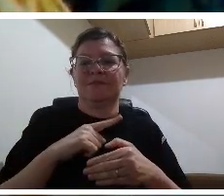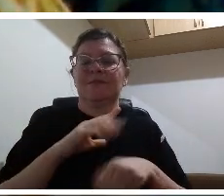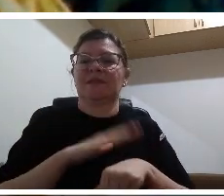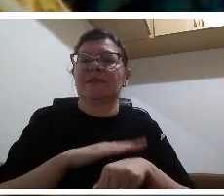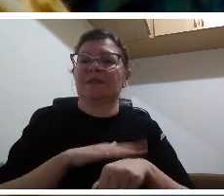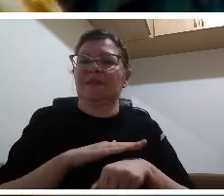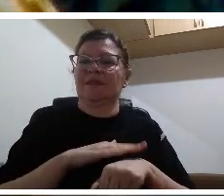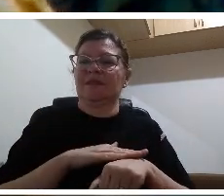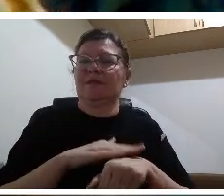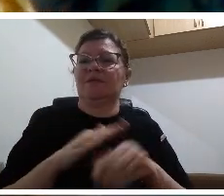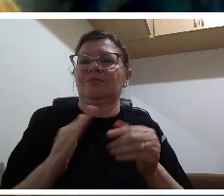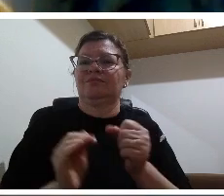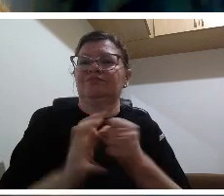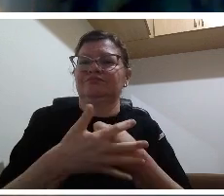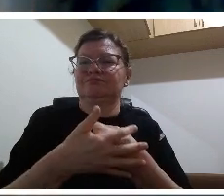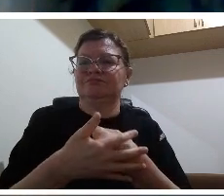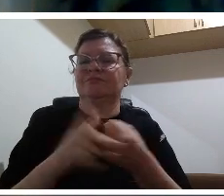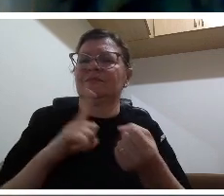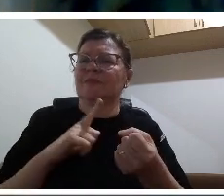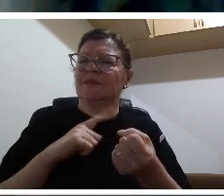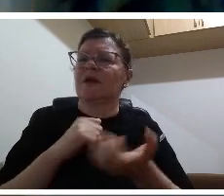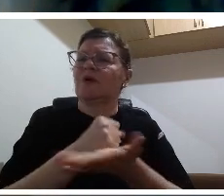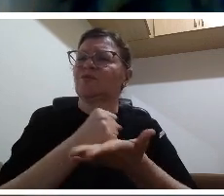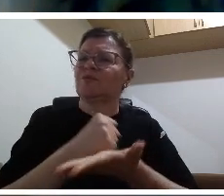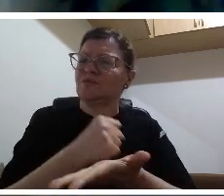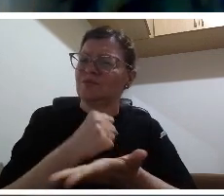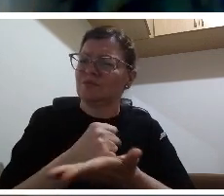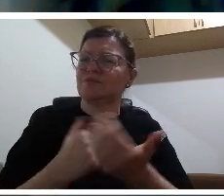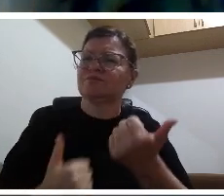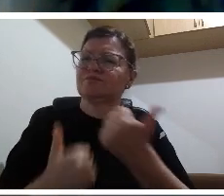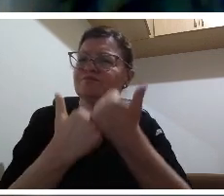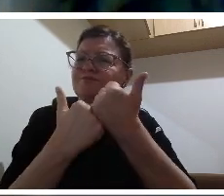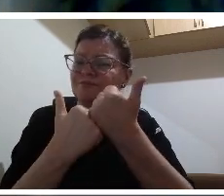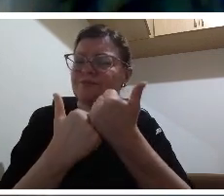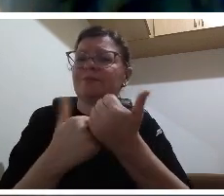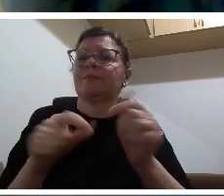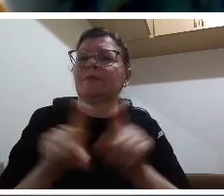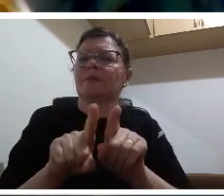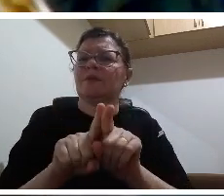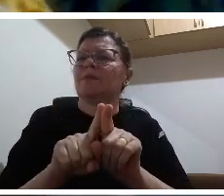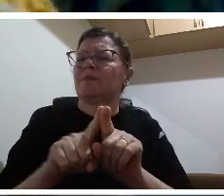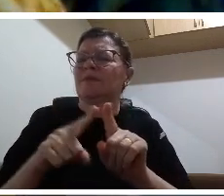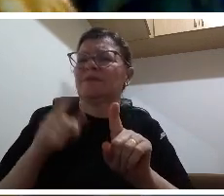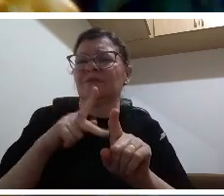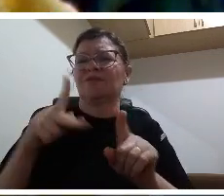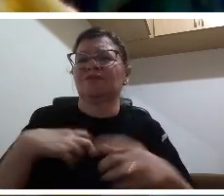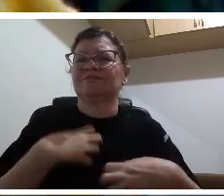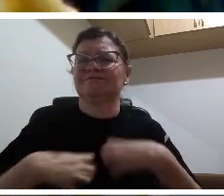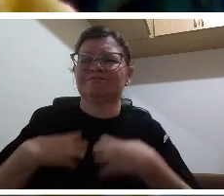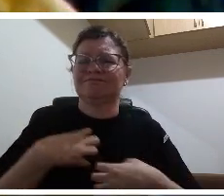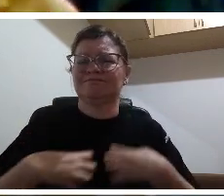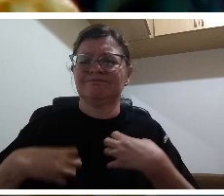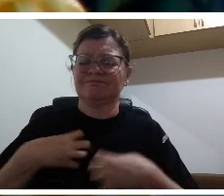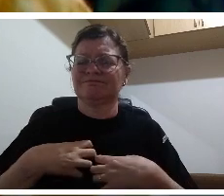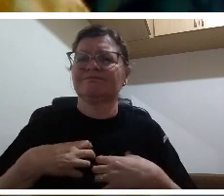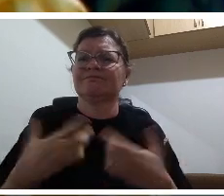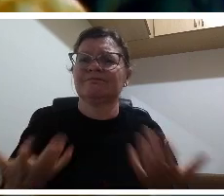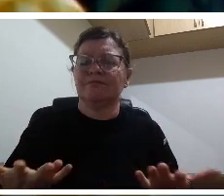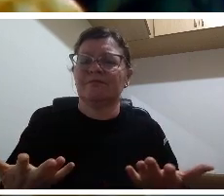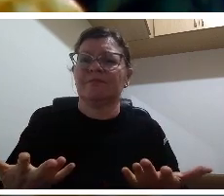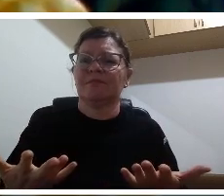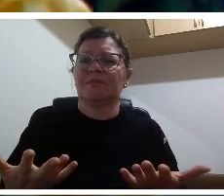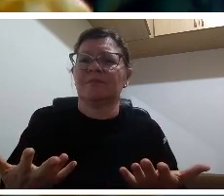paradigmas em pensar a sala de aula anteriormente da pandemia e ter que se reinventar nesse